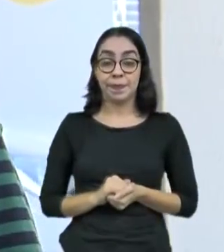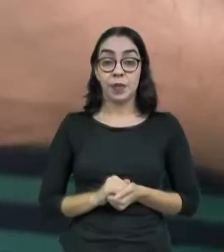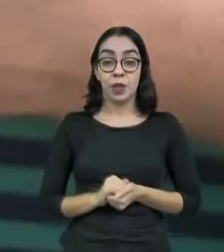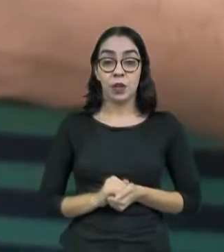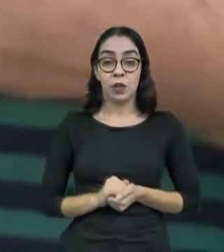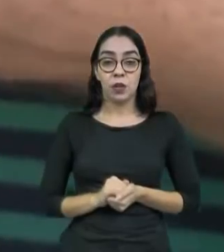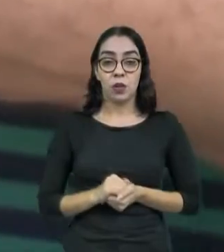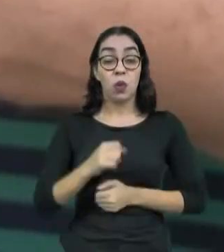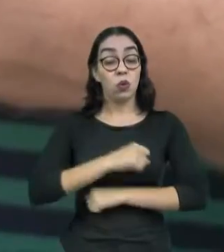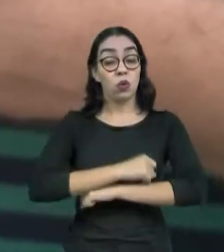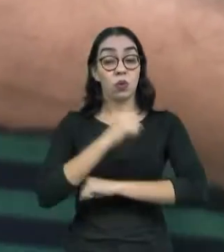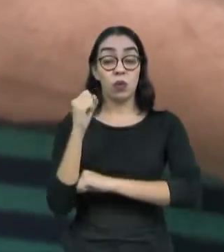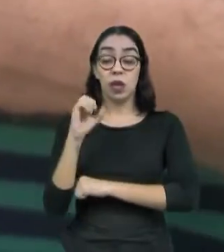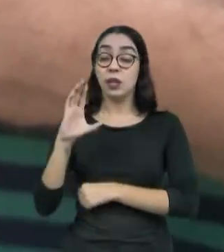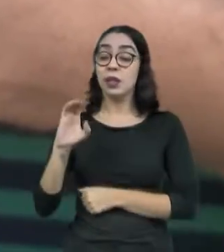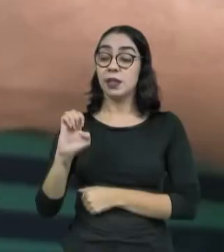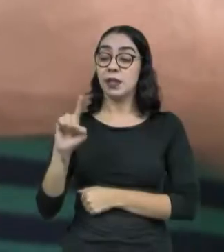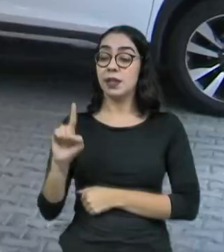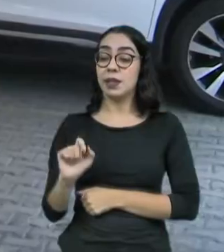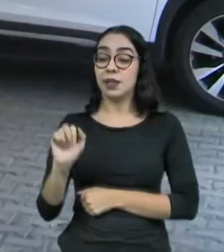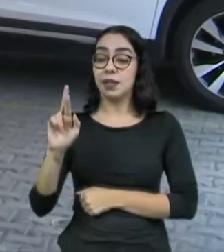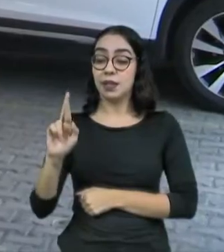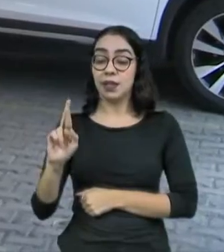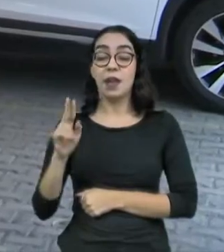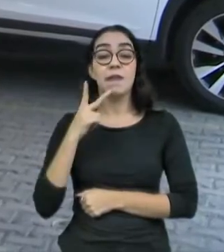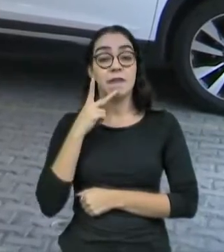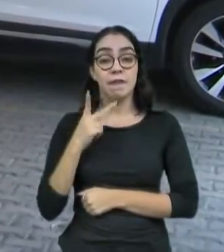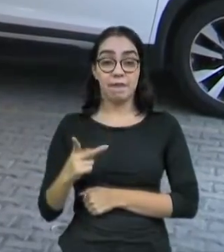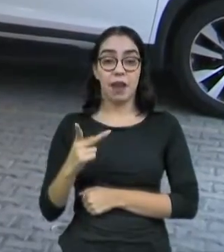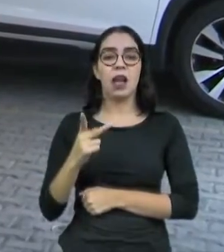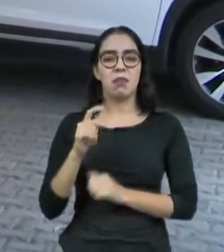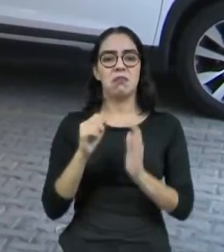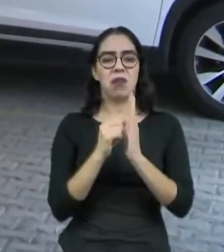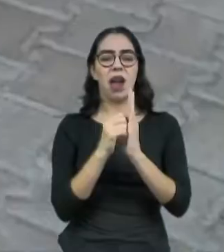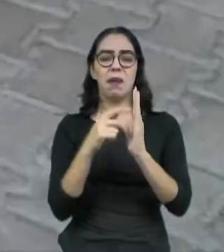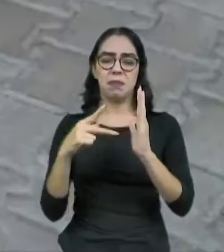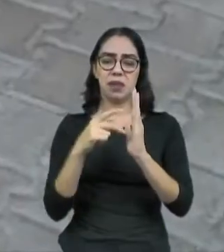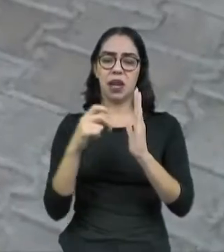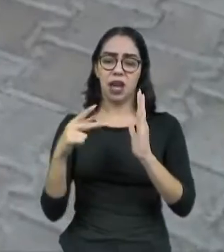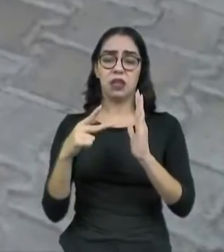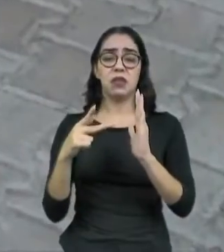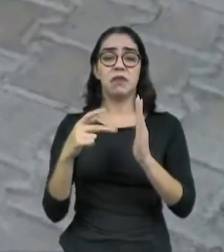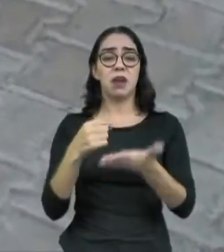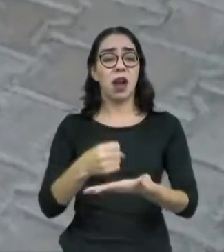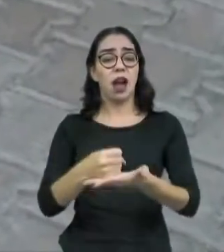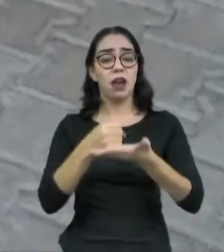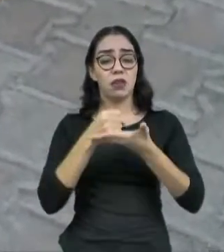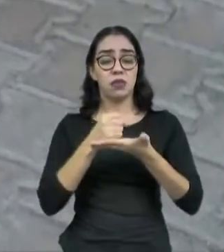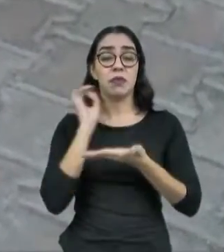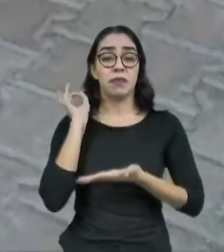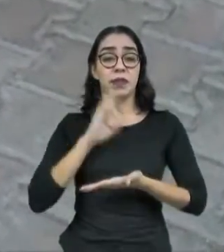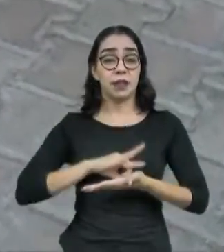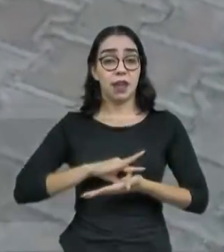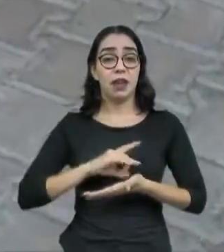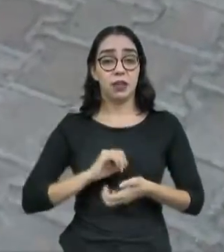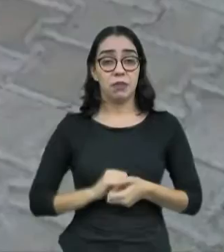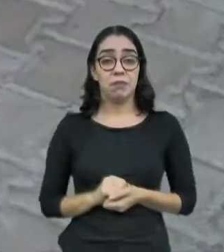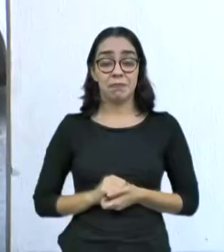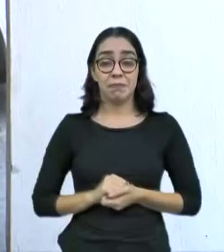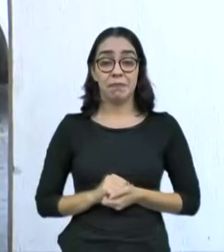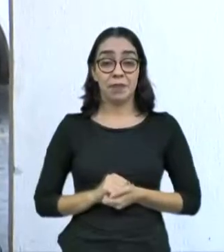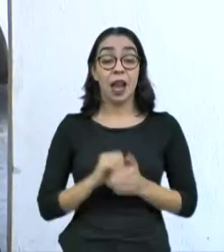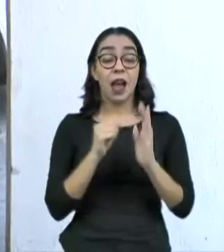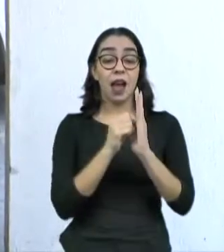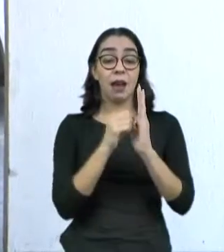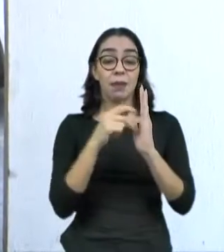Martim ressalta que o aplicativo do CDT facilita para além do uso da documentação. O aplicativo faz parte de uma